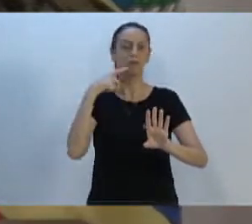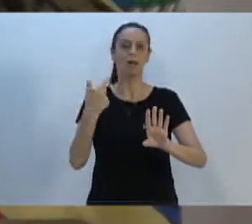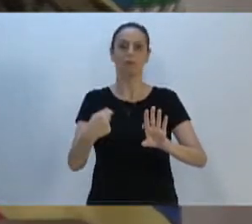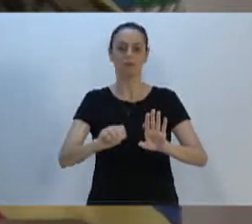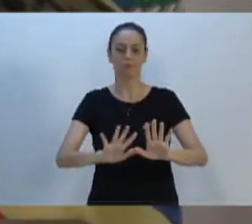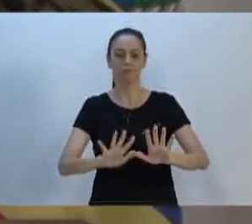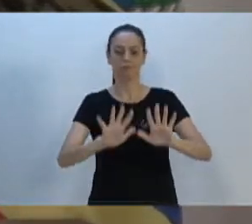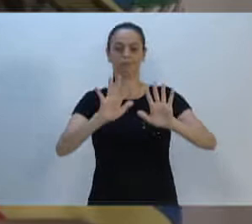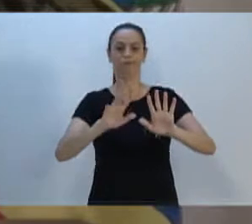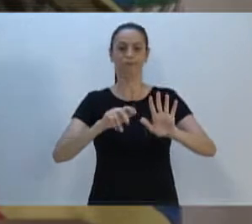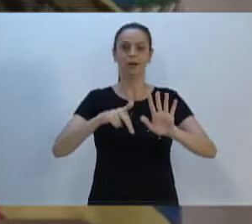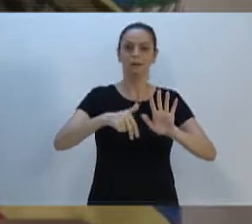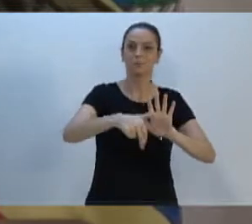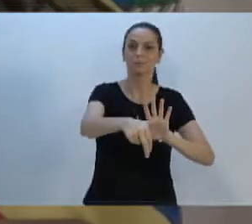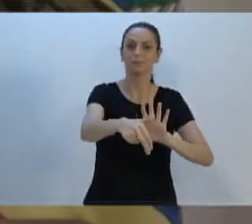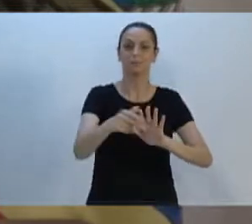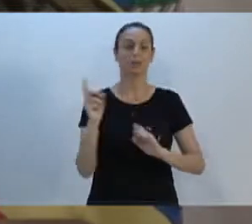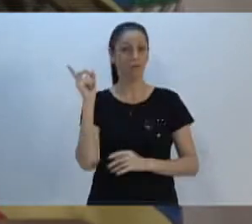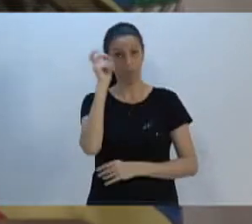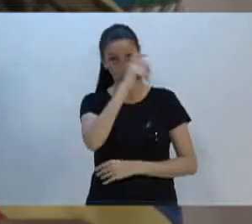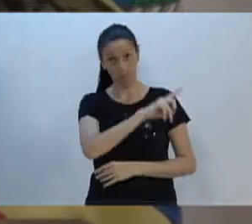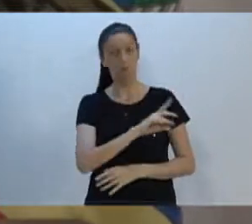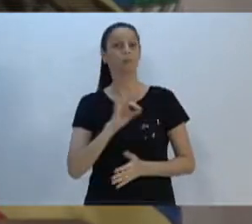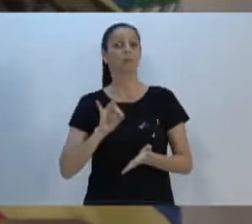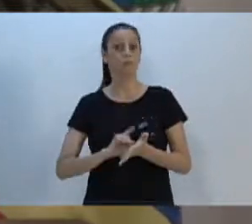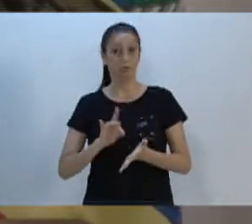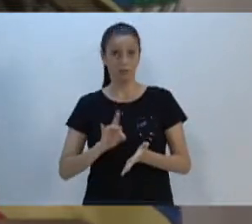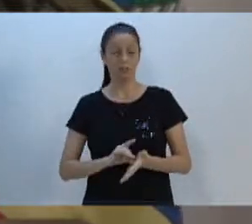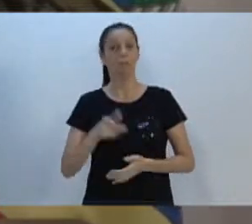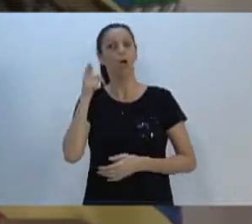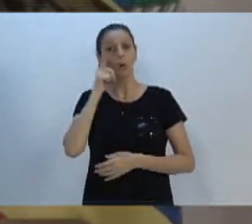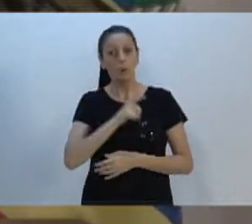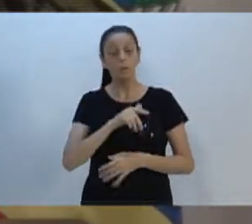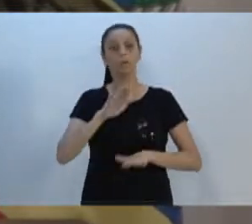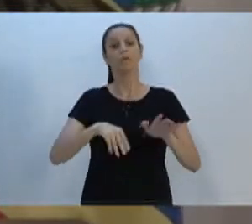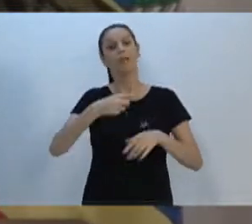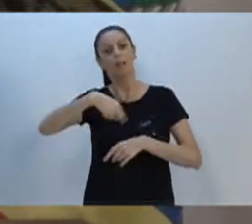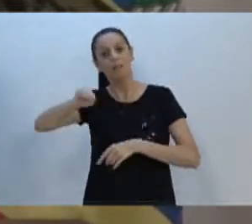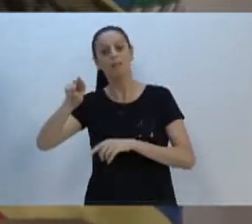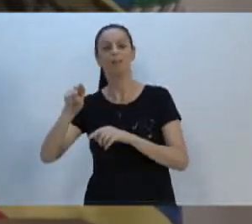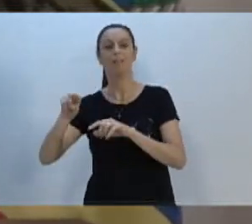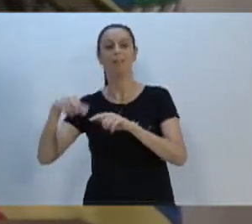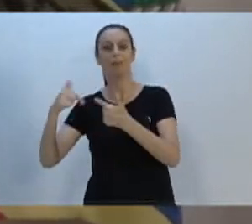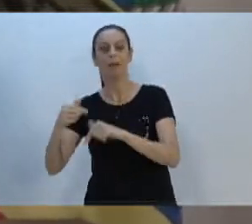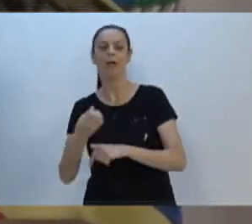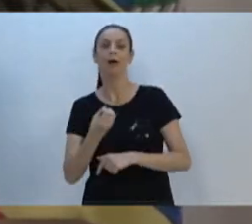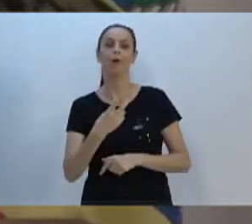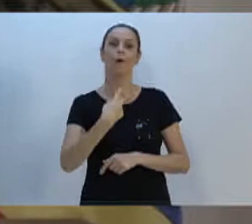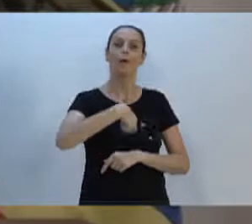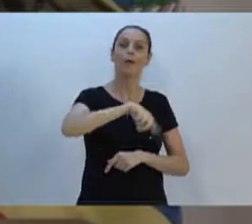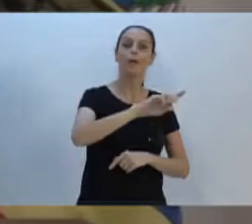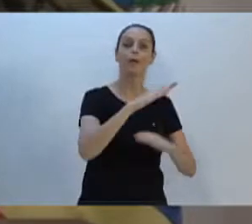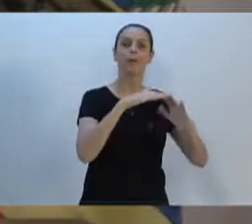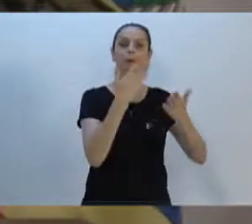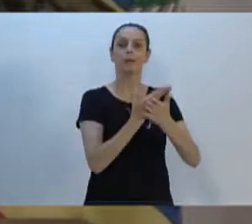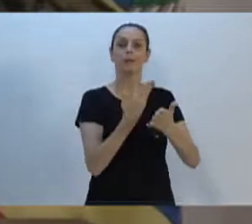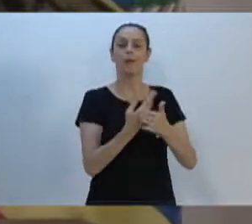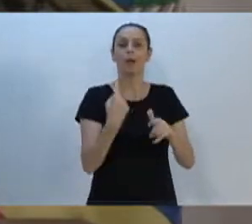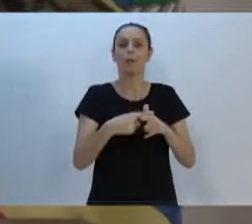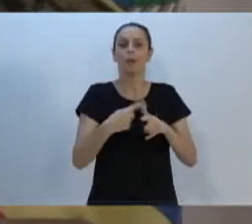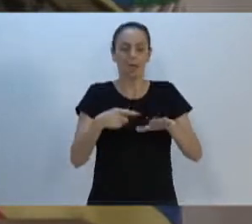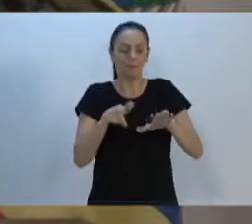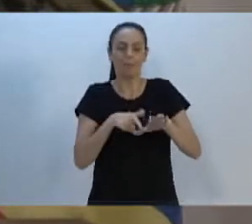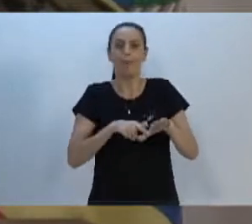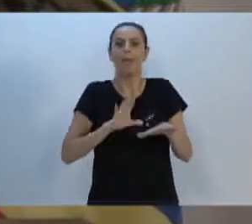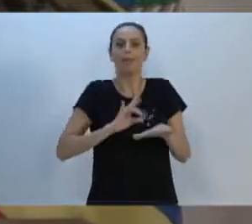andando na chuva. E acabo tendo dificuldade para se deslocar para o serviço, até para o colégio, com os pés todos encharcados. Mas eu tenho certeza que